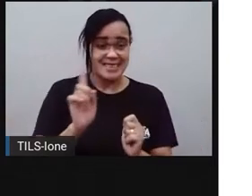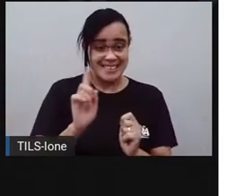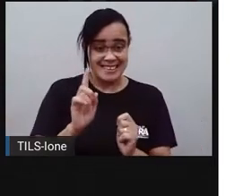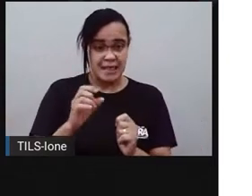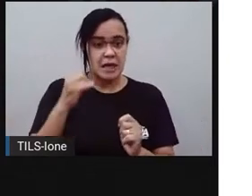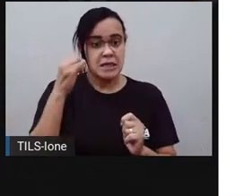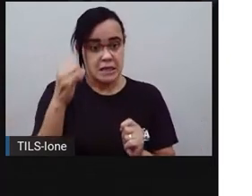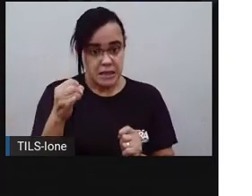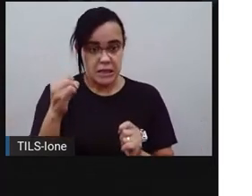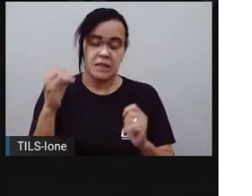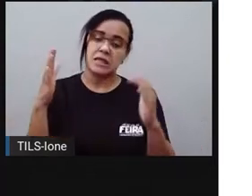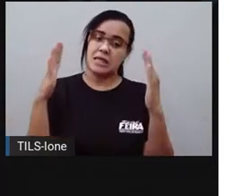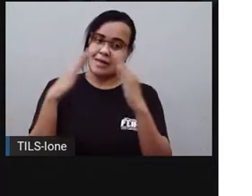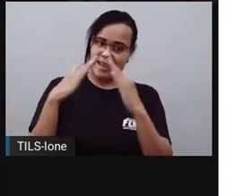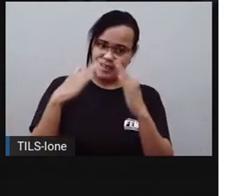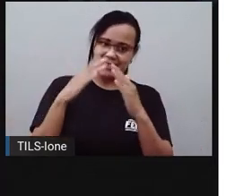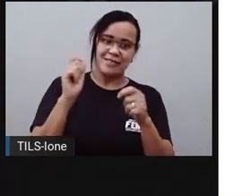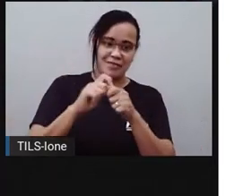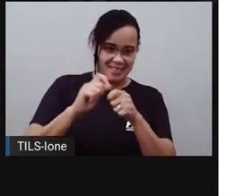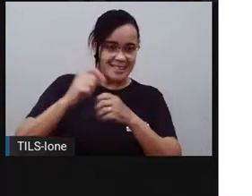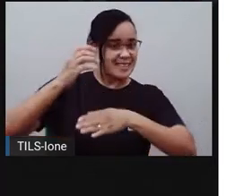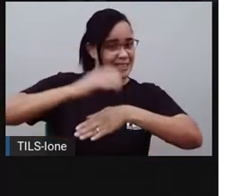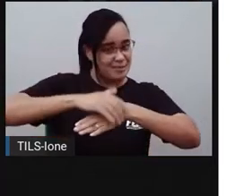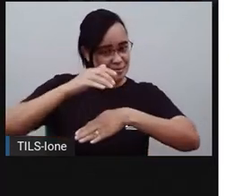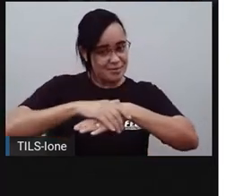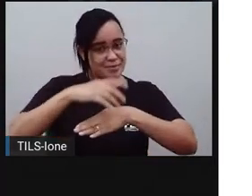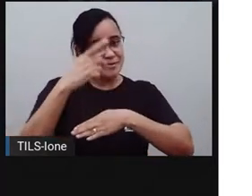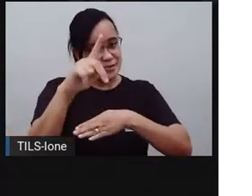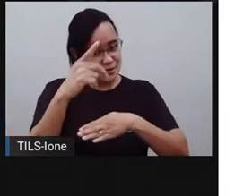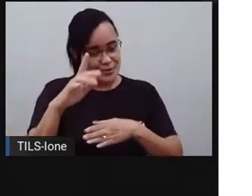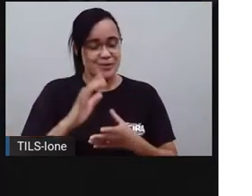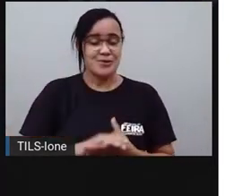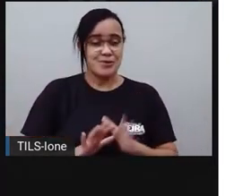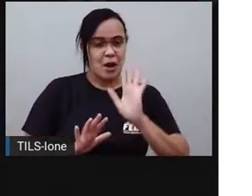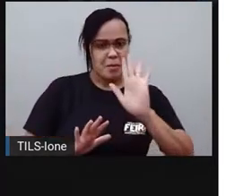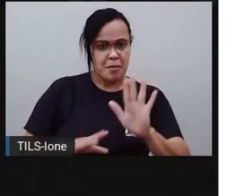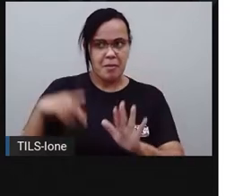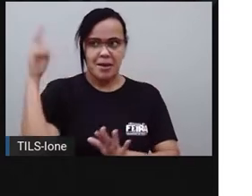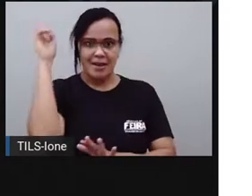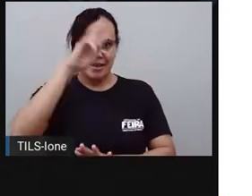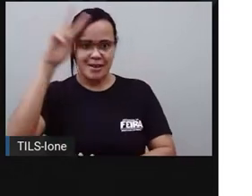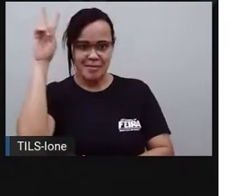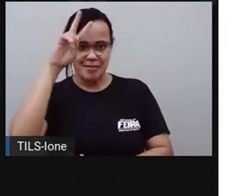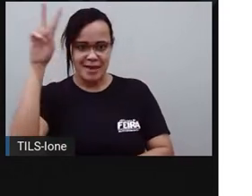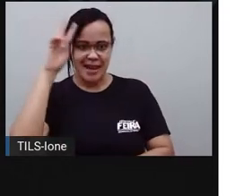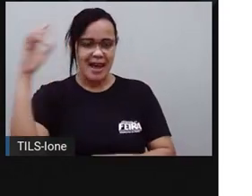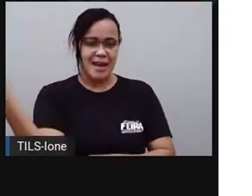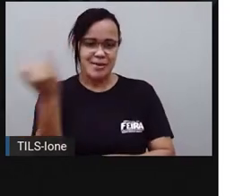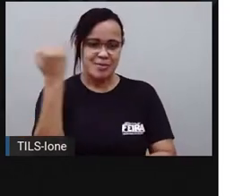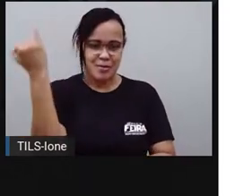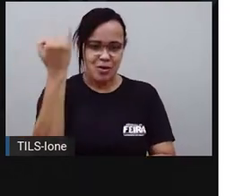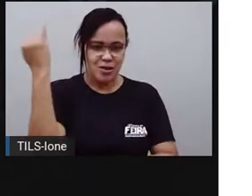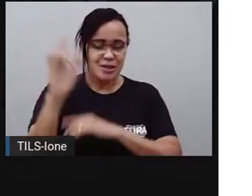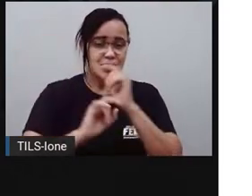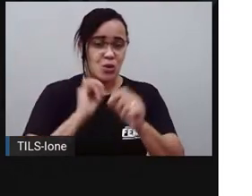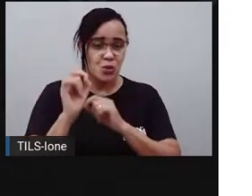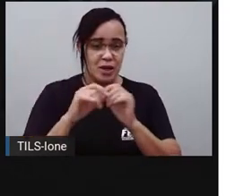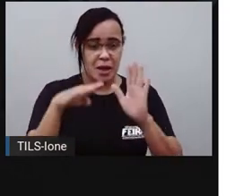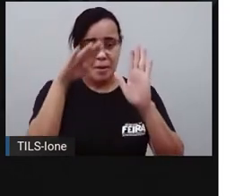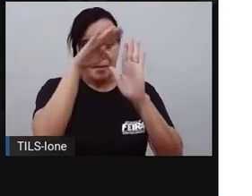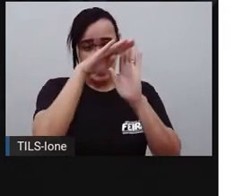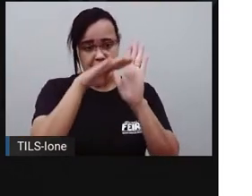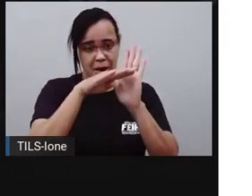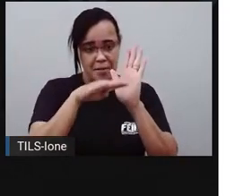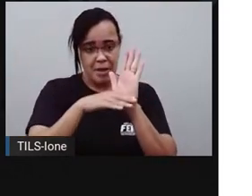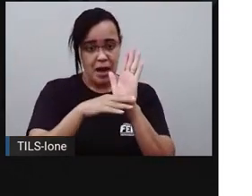Então, o importante aqui é lembrar que tem que ter esses três tópicos, ó. O ingrediente e o modo de preparo.